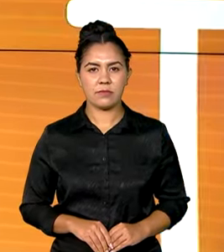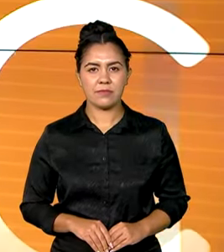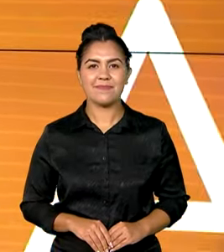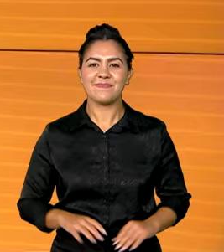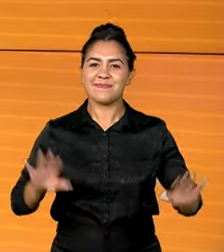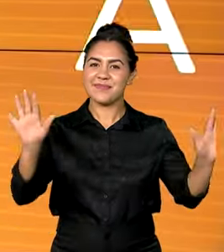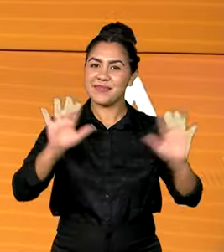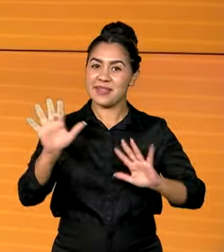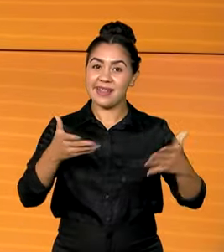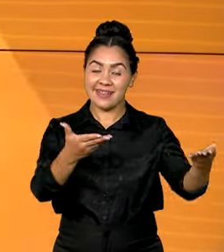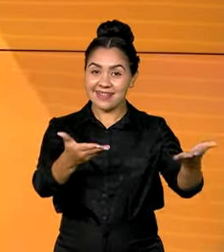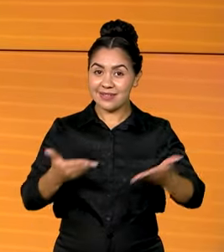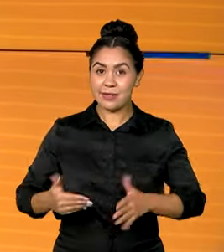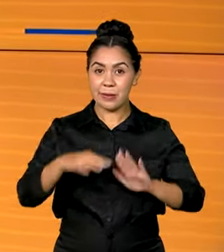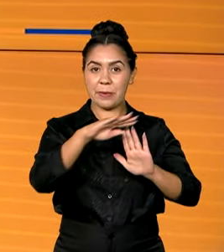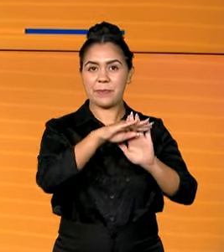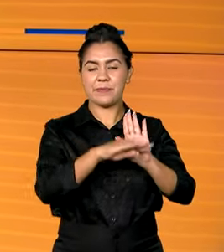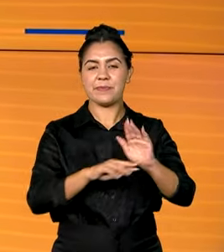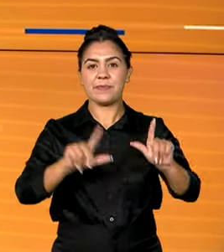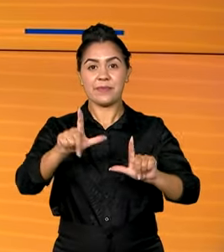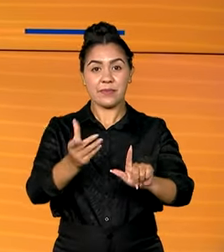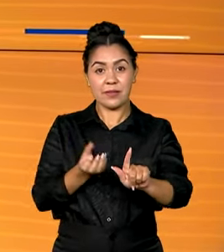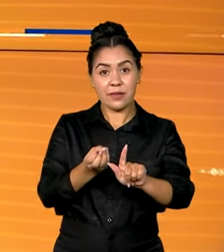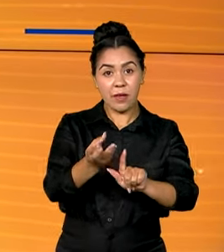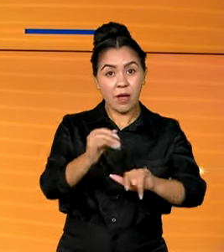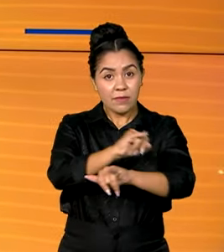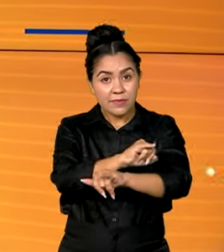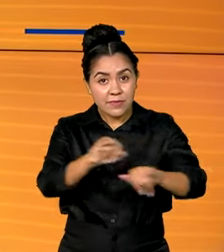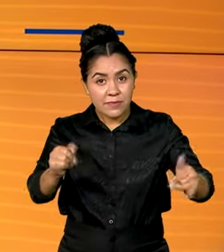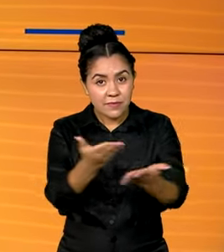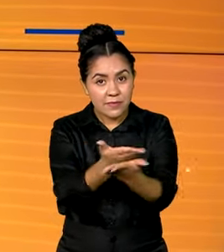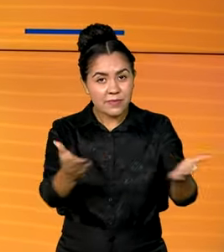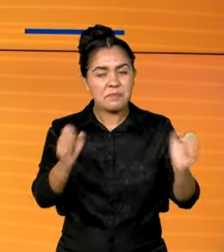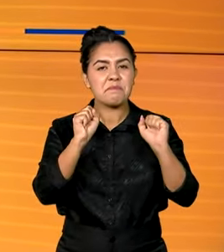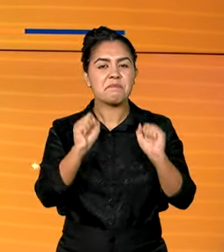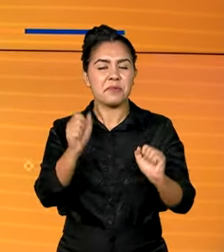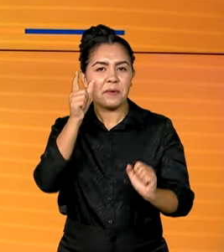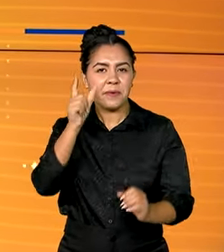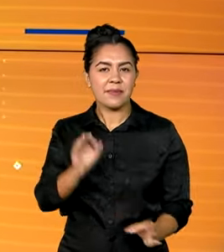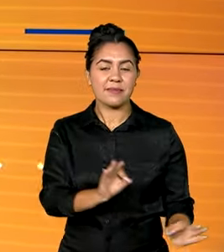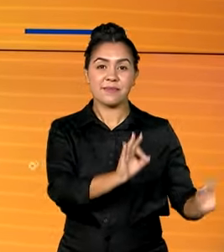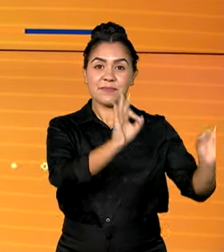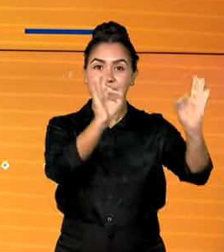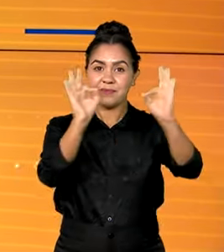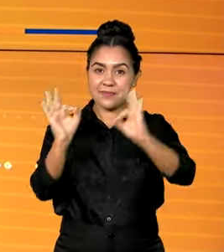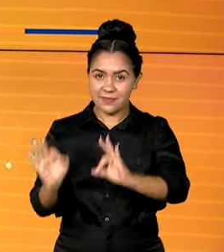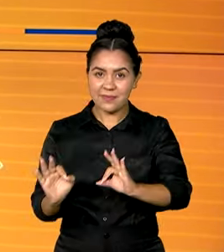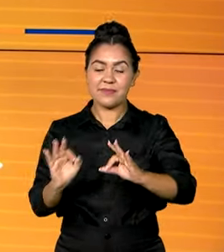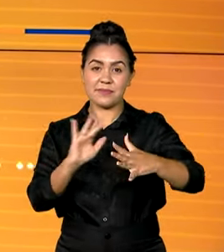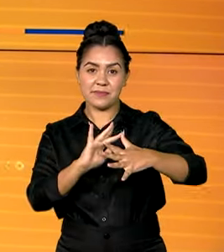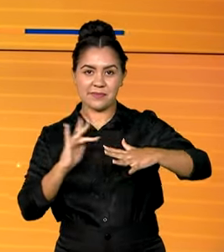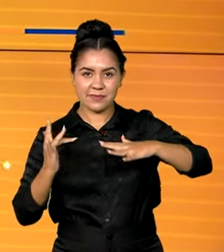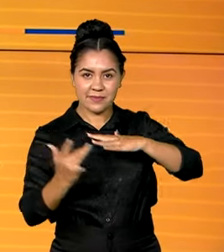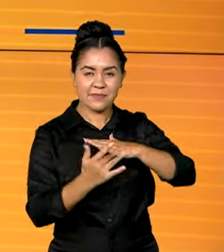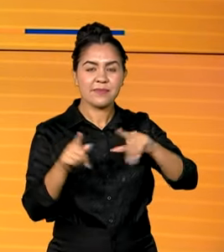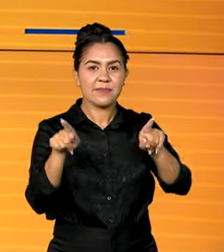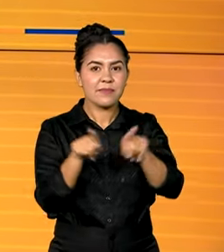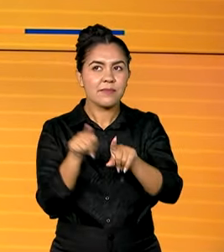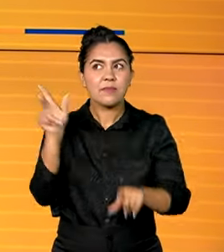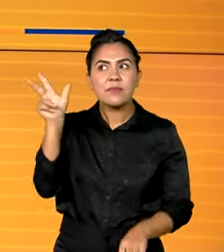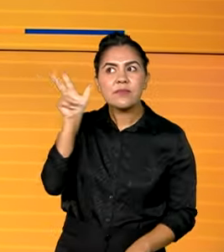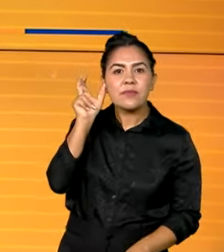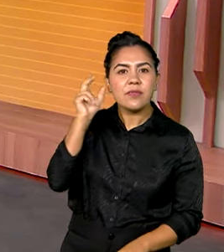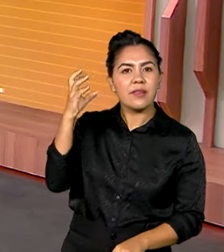Olá, seja muito bem-vindo ao canal GOV. Lembrando que você pode nos acompanhar também ao vivo pelas redes sociais e pela